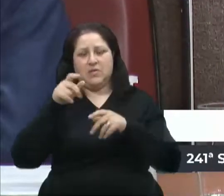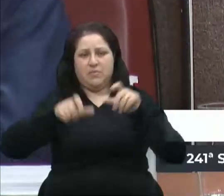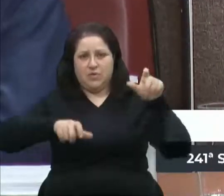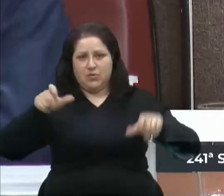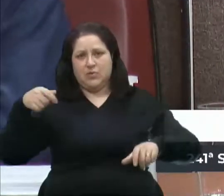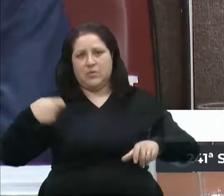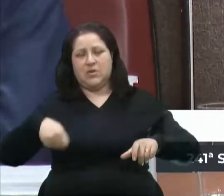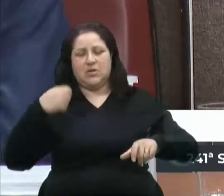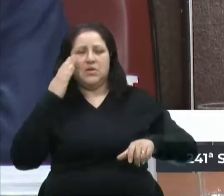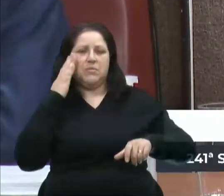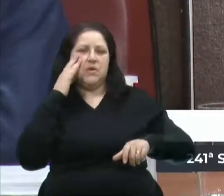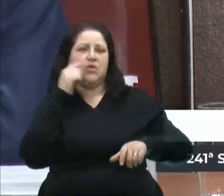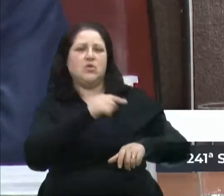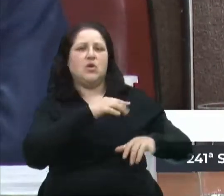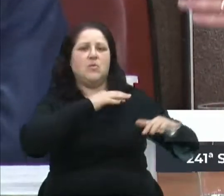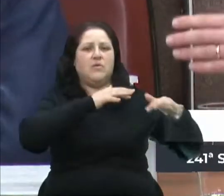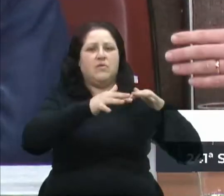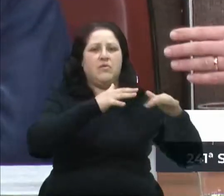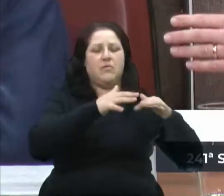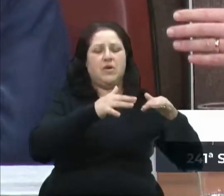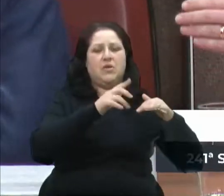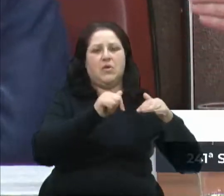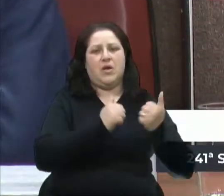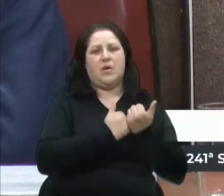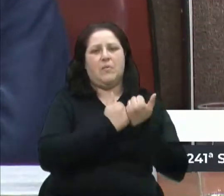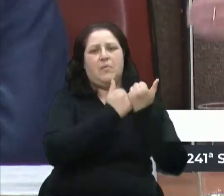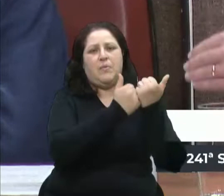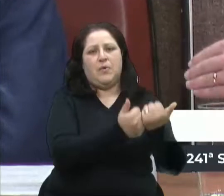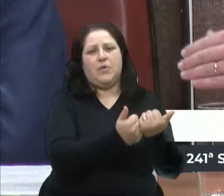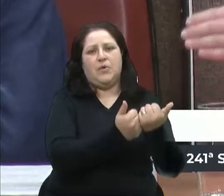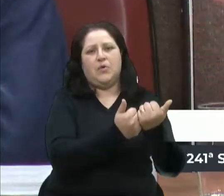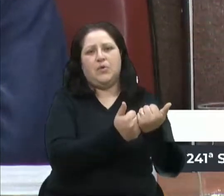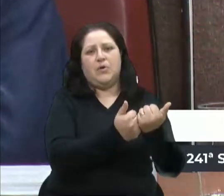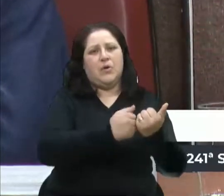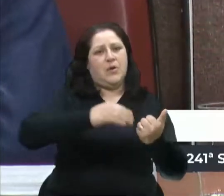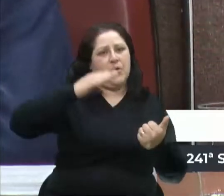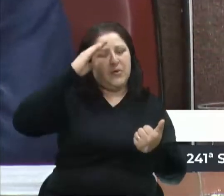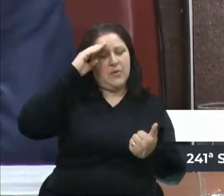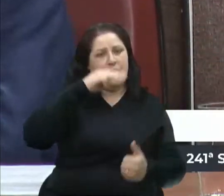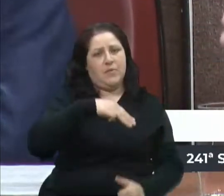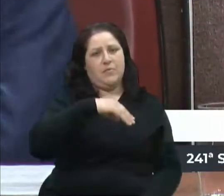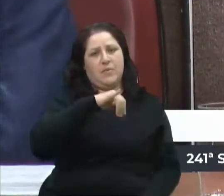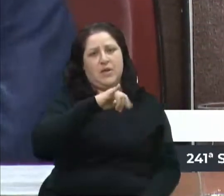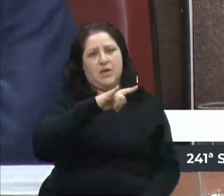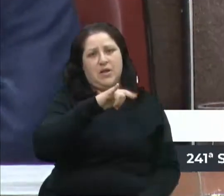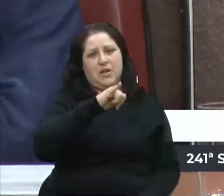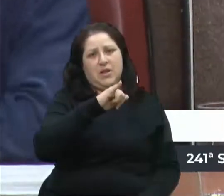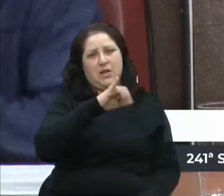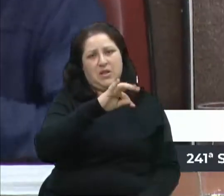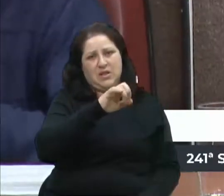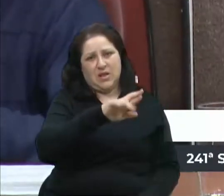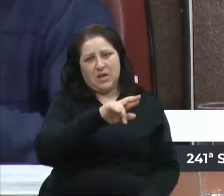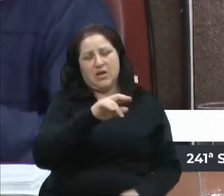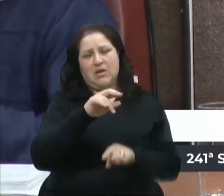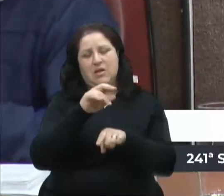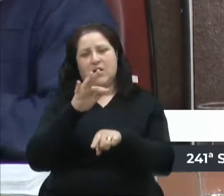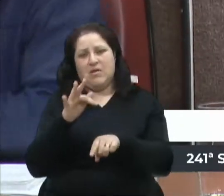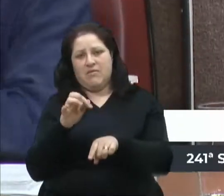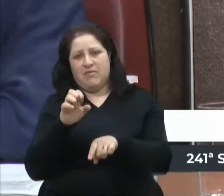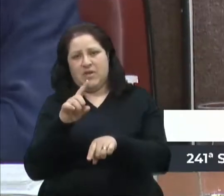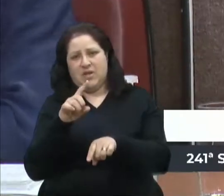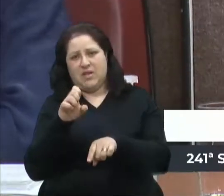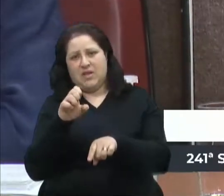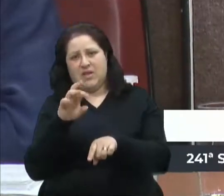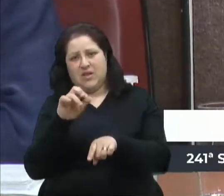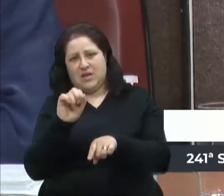saber se está fazendo manifestação a favor da intervenção militar, intervenção federal ou pelo Brasil. Depende da manifestação,